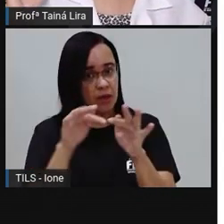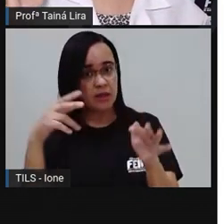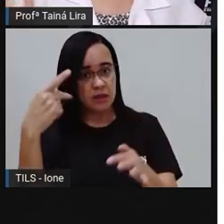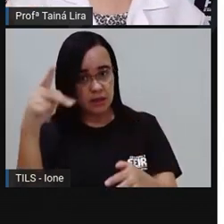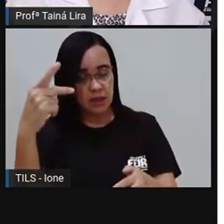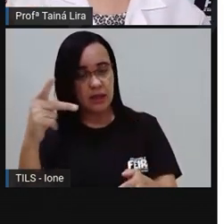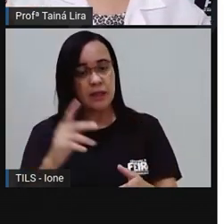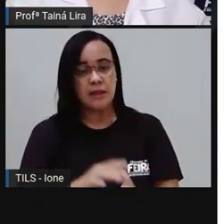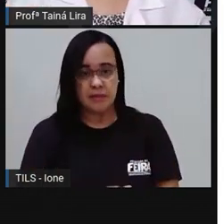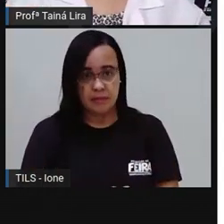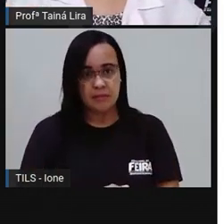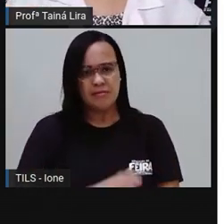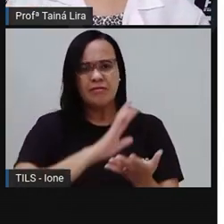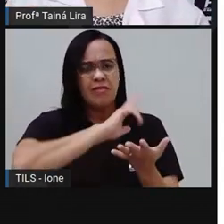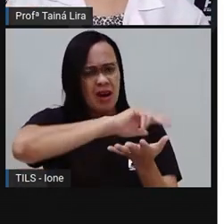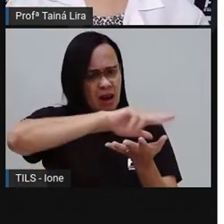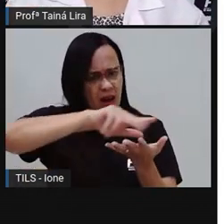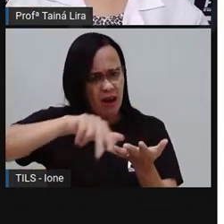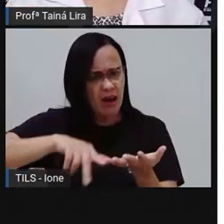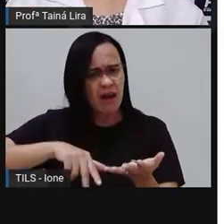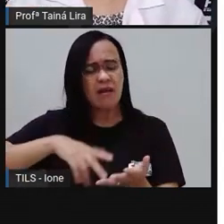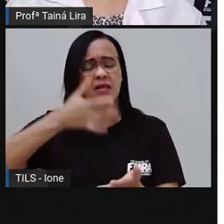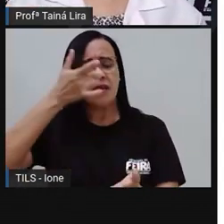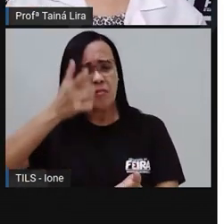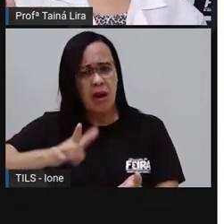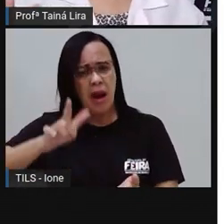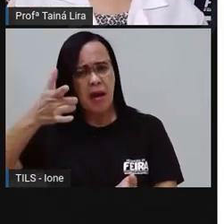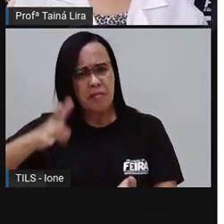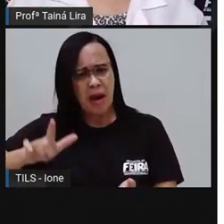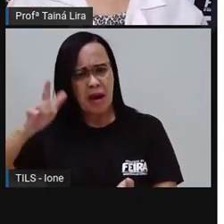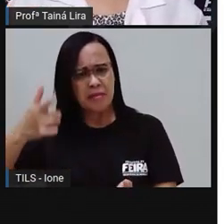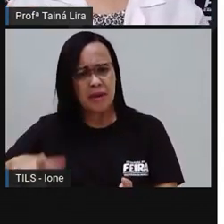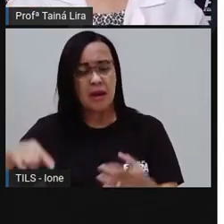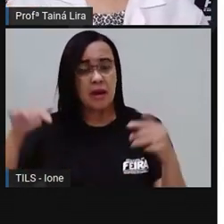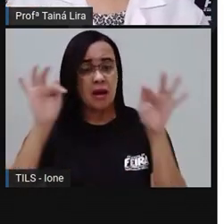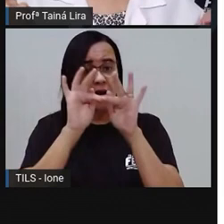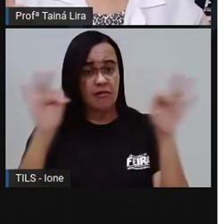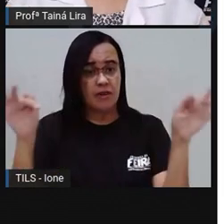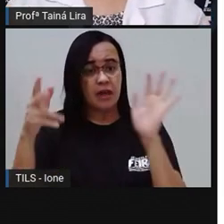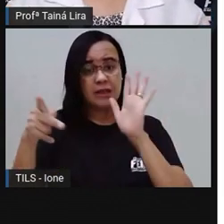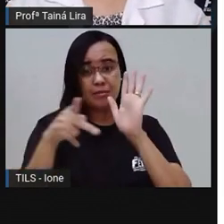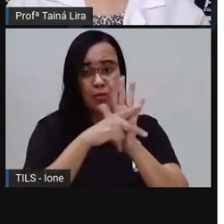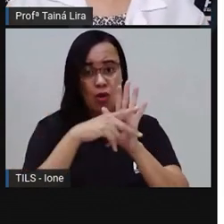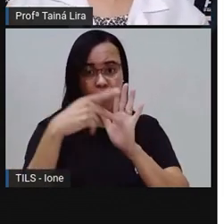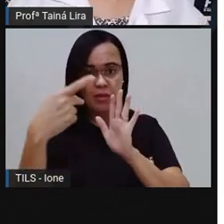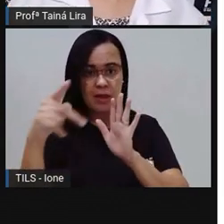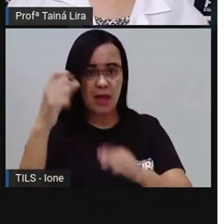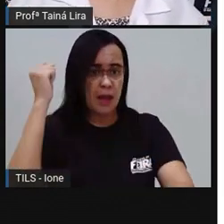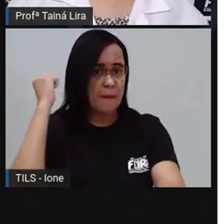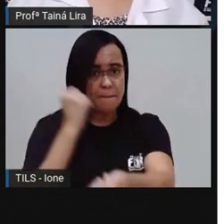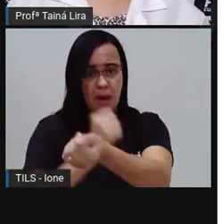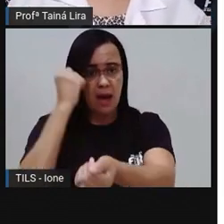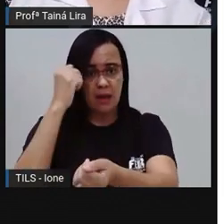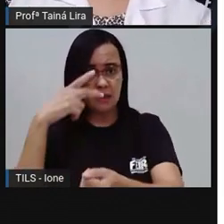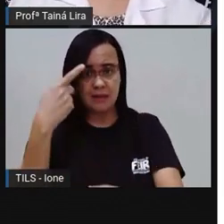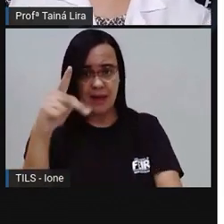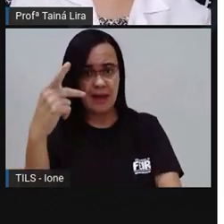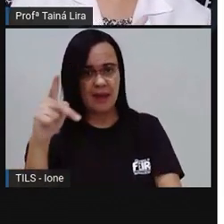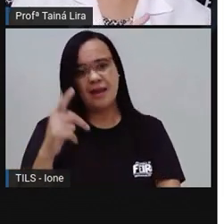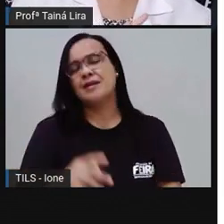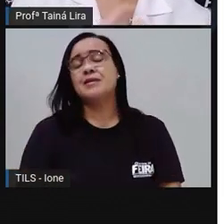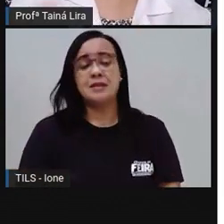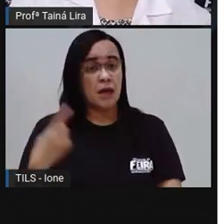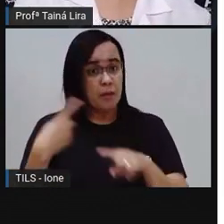Então, várias vezes eu já ouvi, né, as pessoas falando pitoresco. Então, olha lá, é a marca de Maria Menezes, não é? É ela que